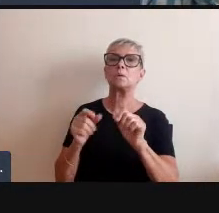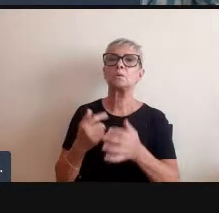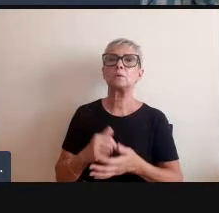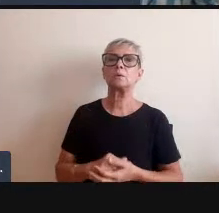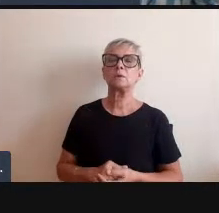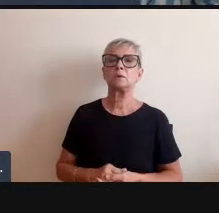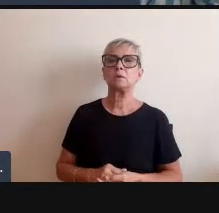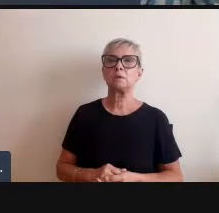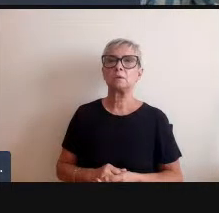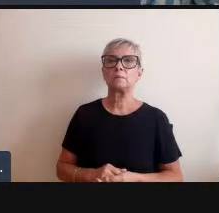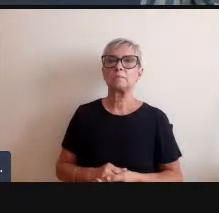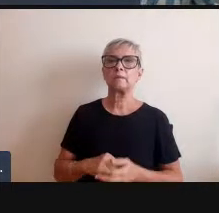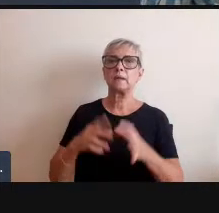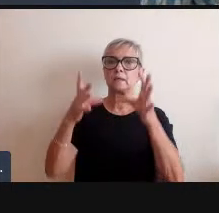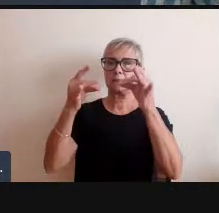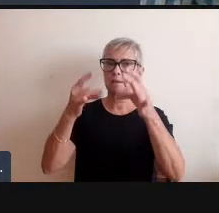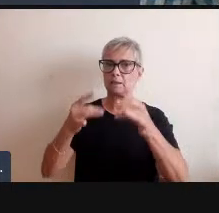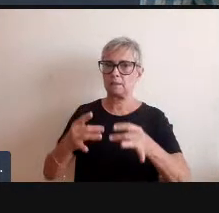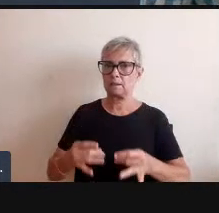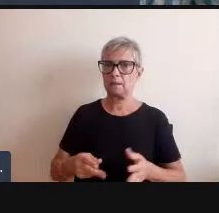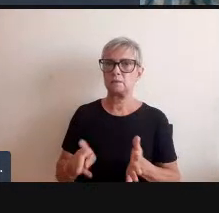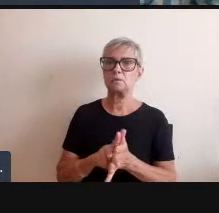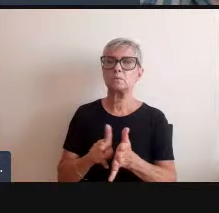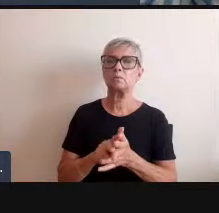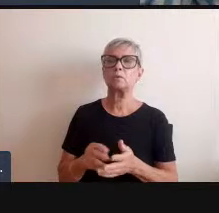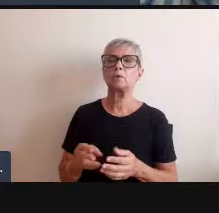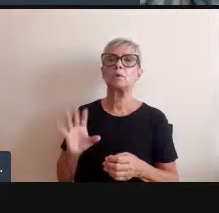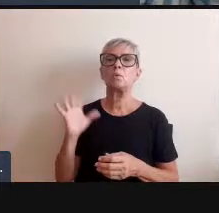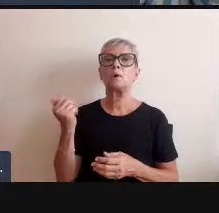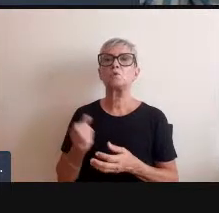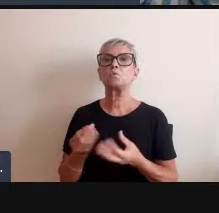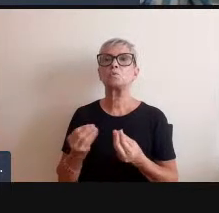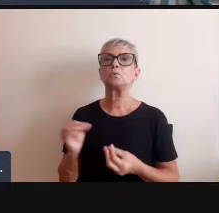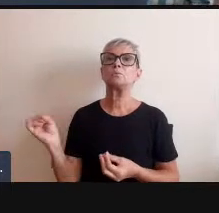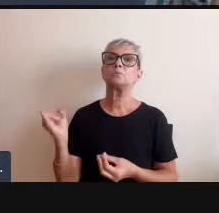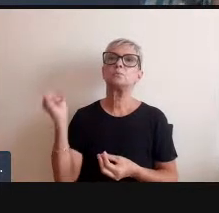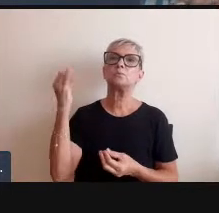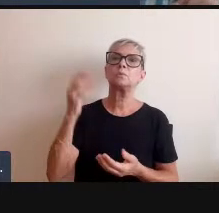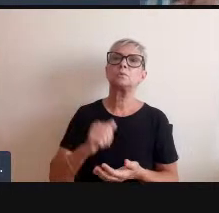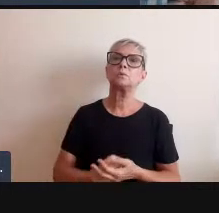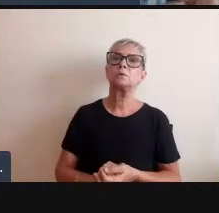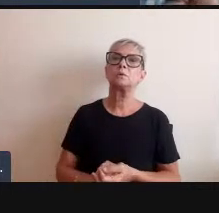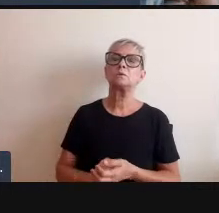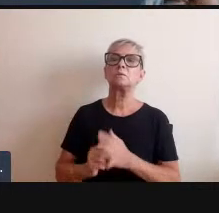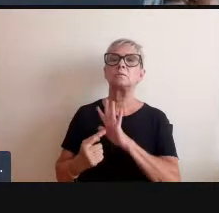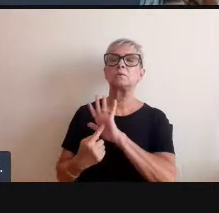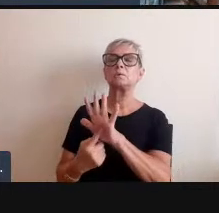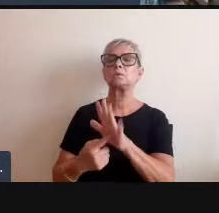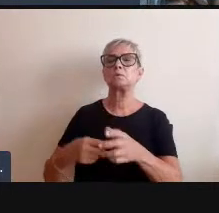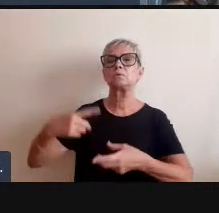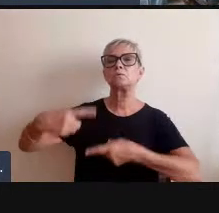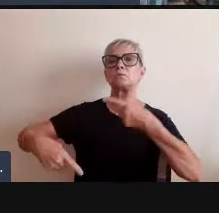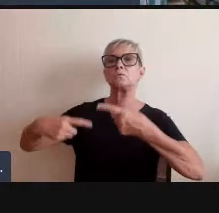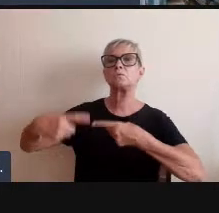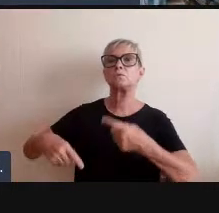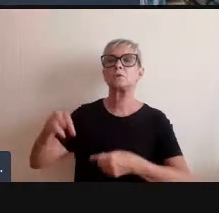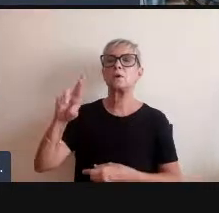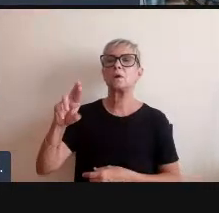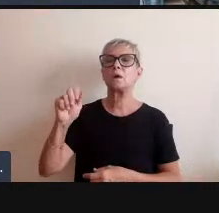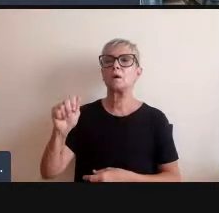pedaços da crítica do Barthes que eu acho importantíssimo acho que tem que ser mais discutido né o Hal Foster diz o seguinte